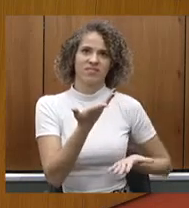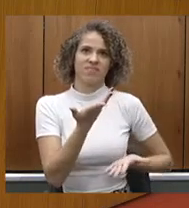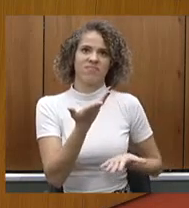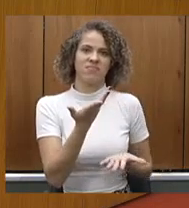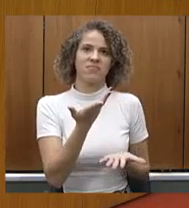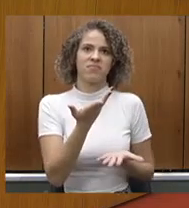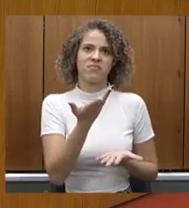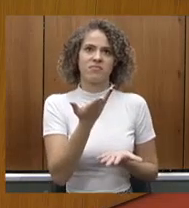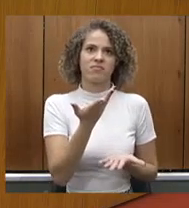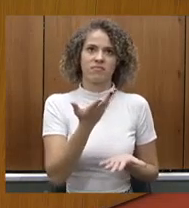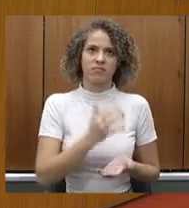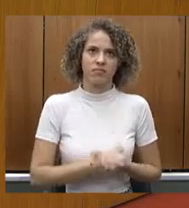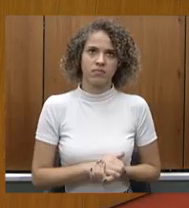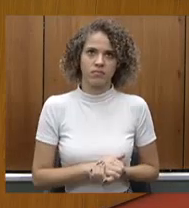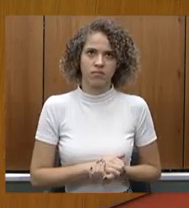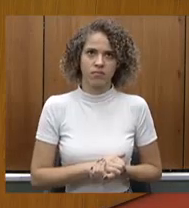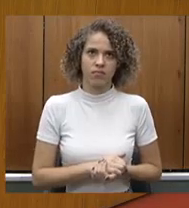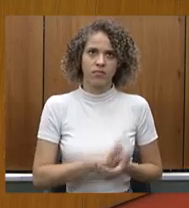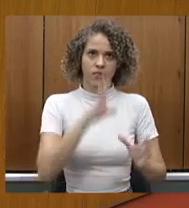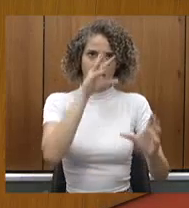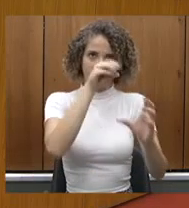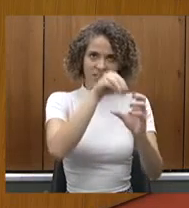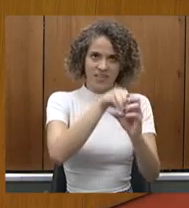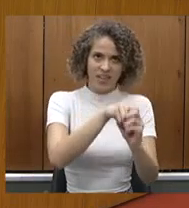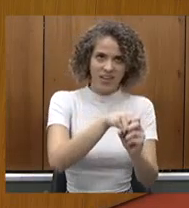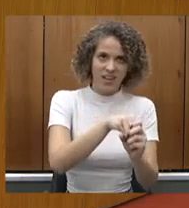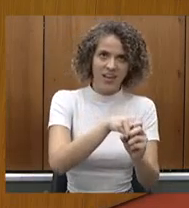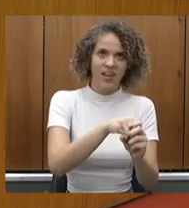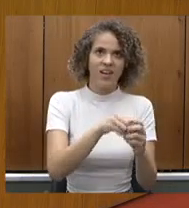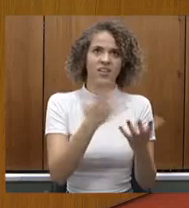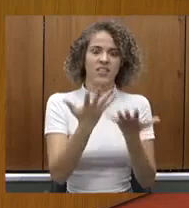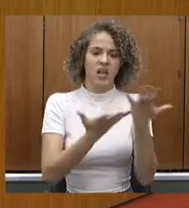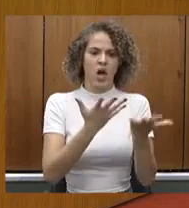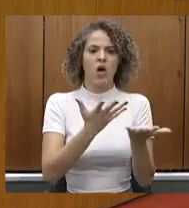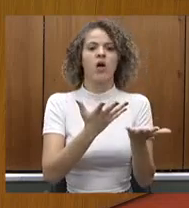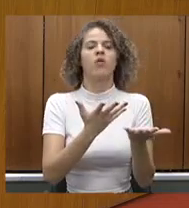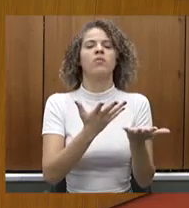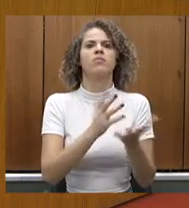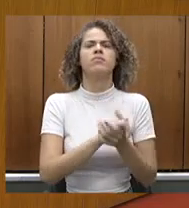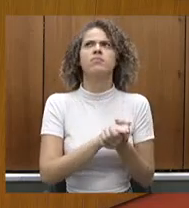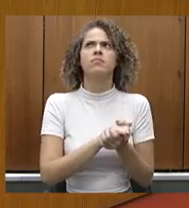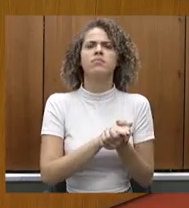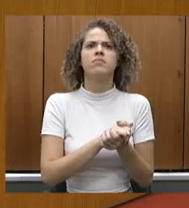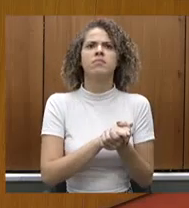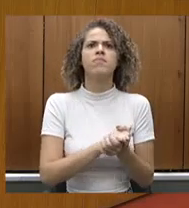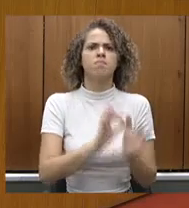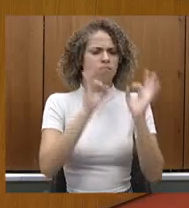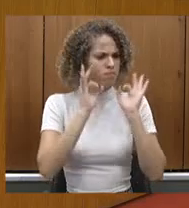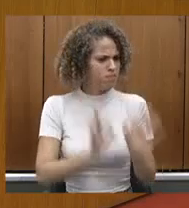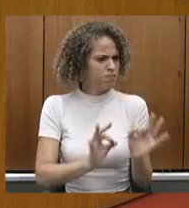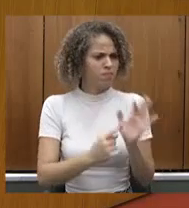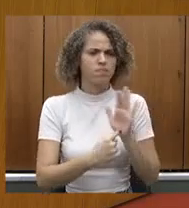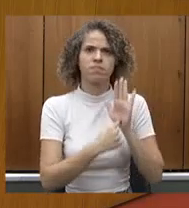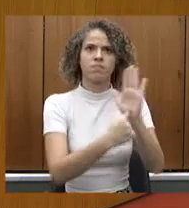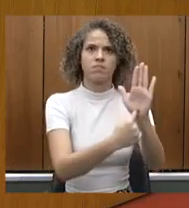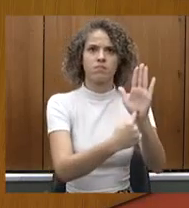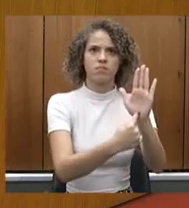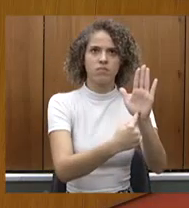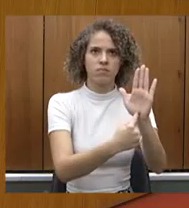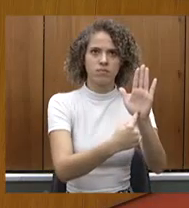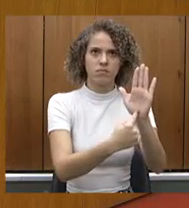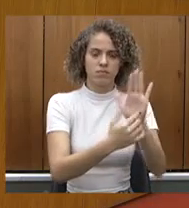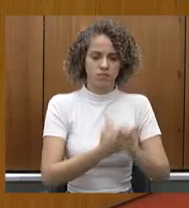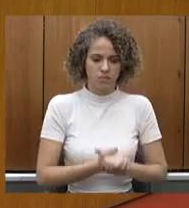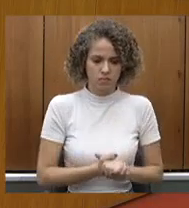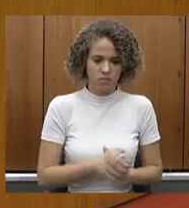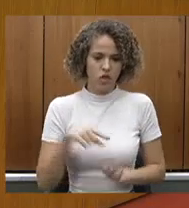realização das cirurgias eletivas e o impacto real que o Opera Mais teve